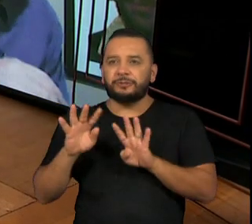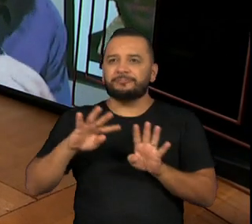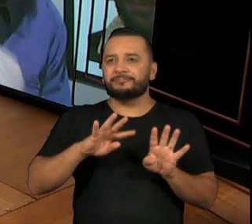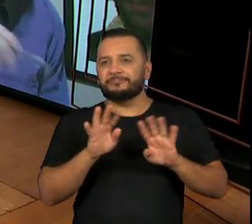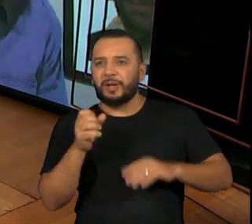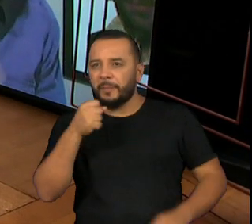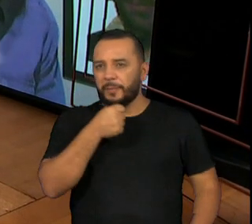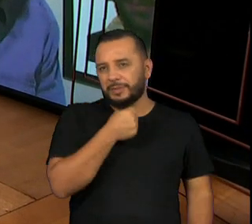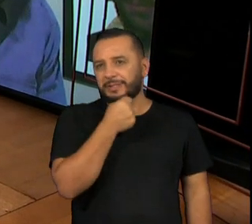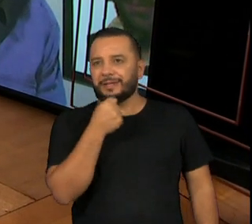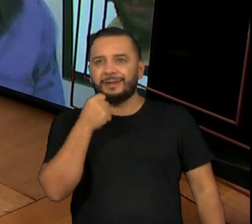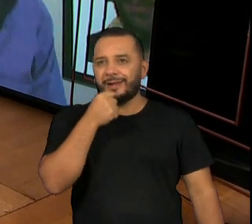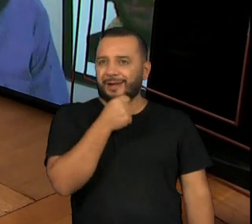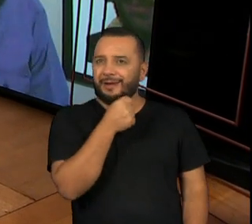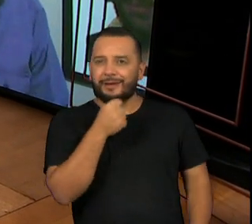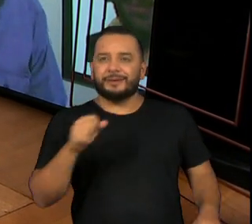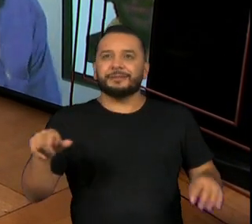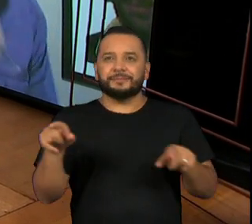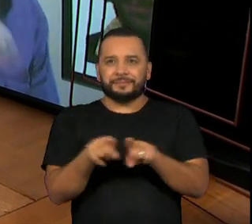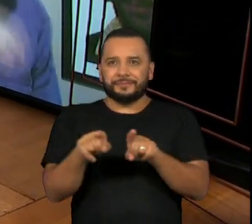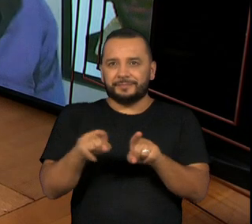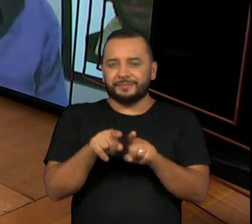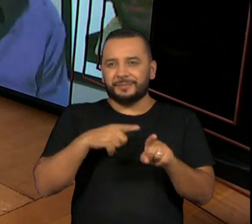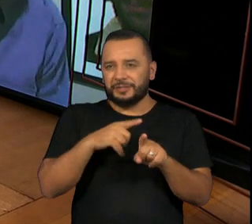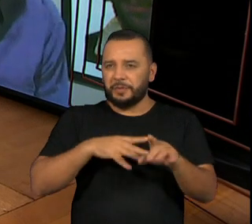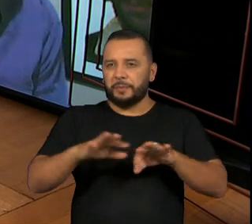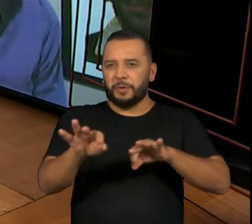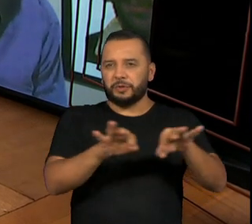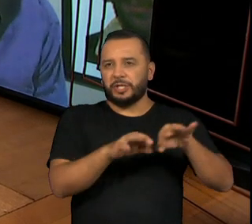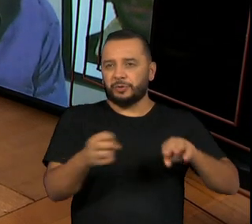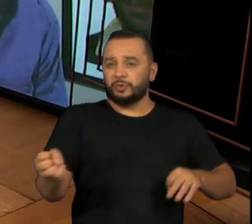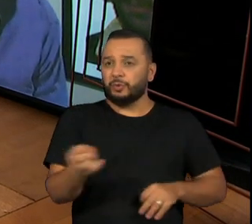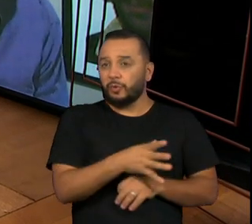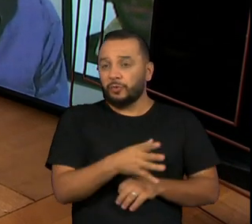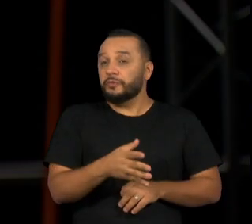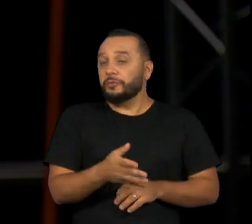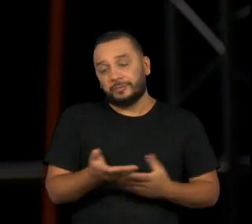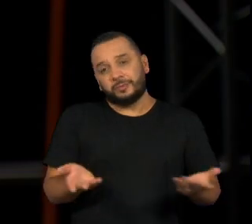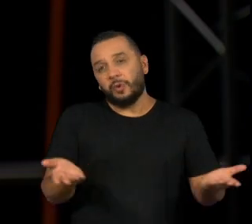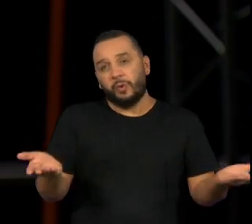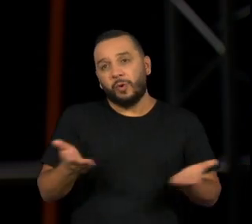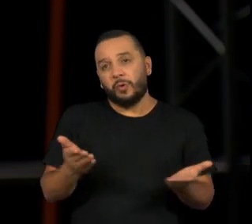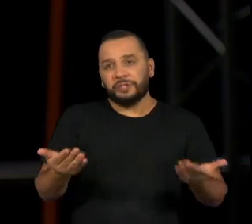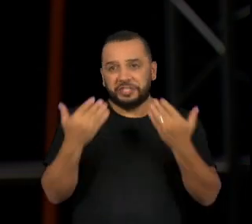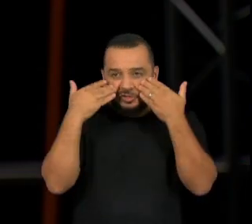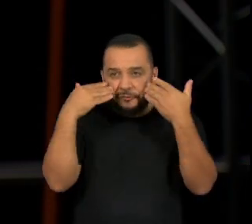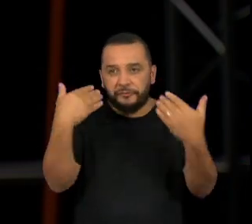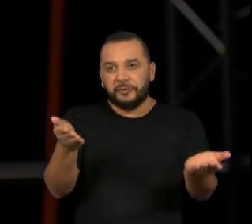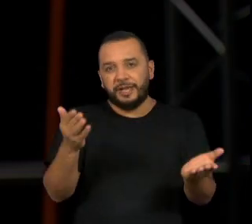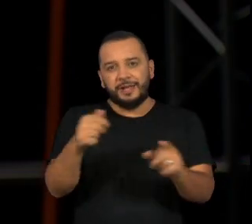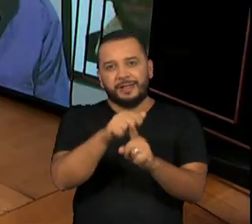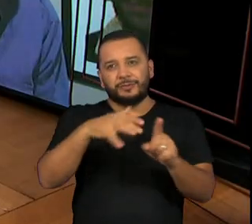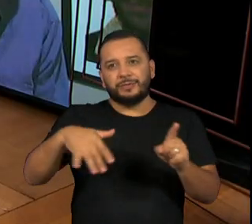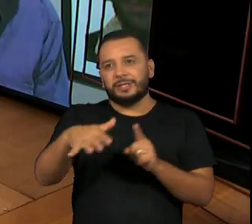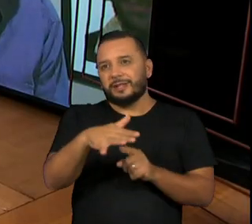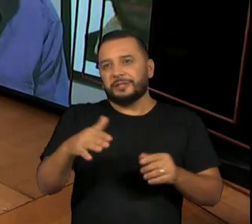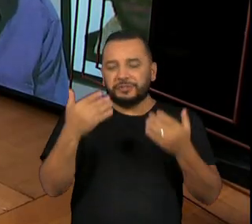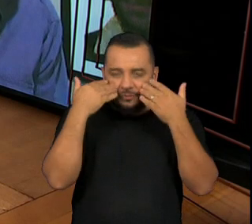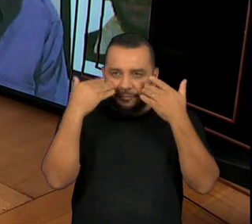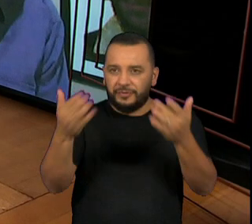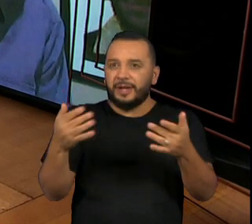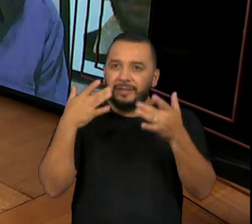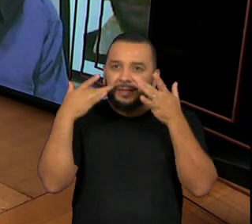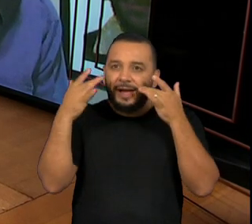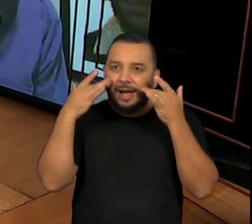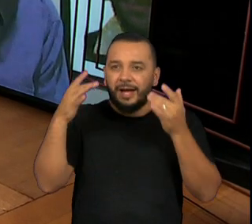vinha com a planta baixa desenhada, que era o início disso, tudo que a gente vê agora explodindo, de alguma forma, comercialmente. a